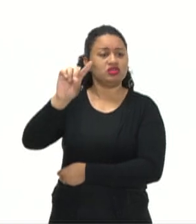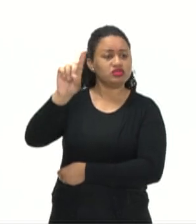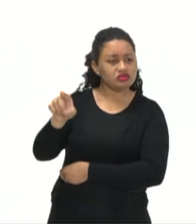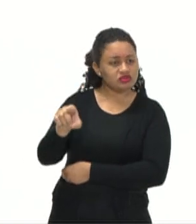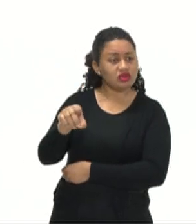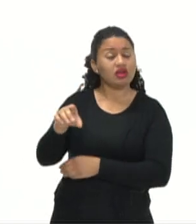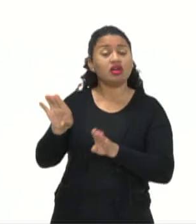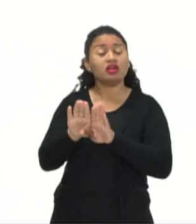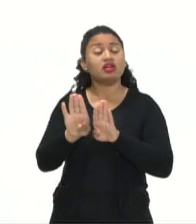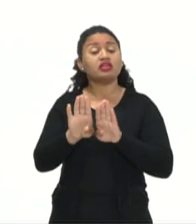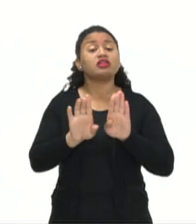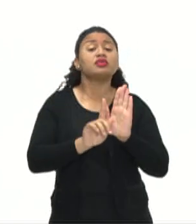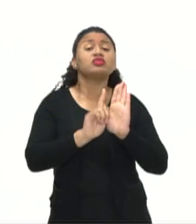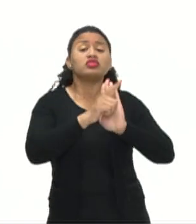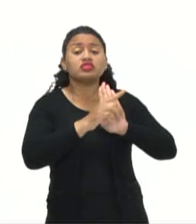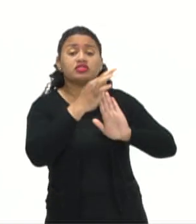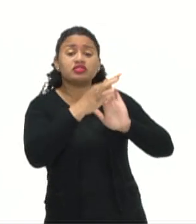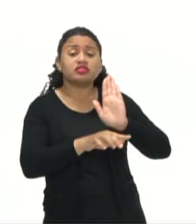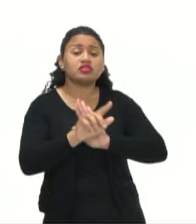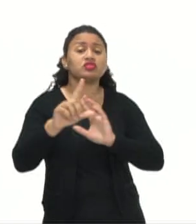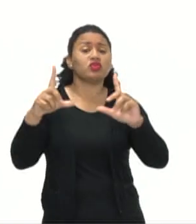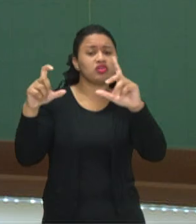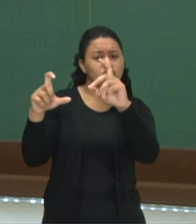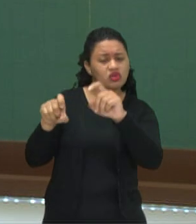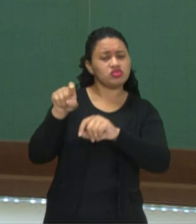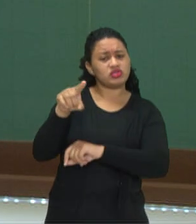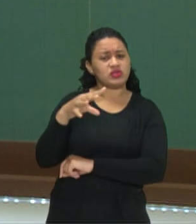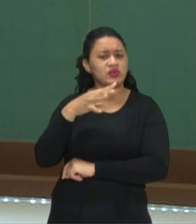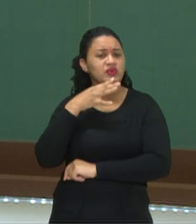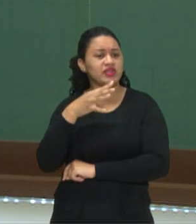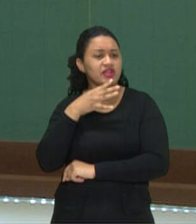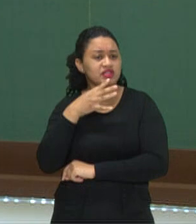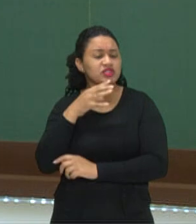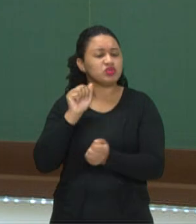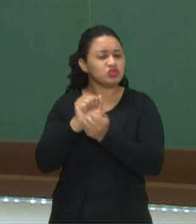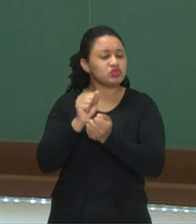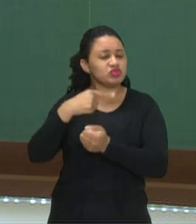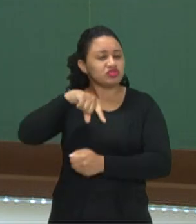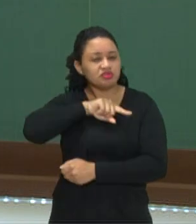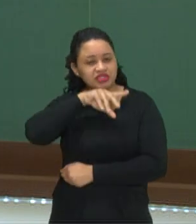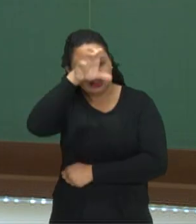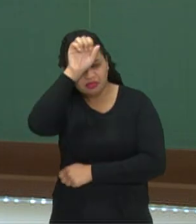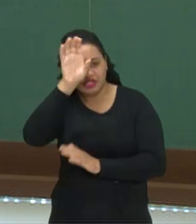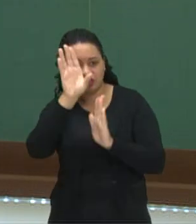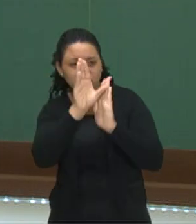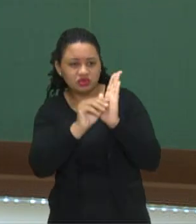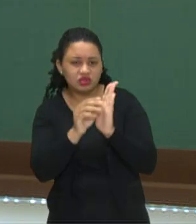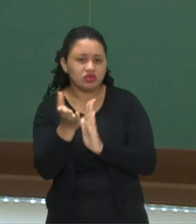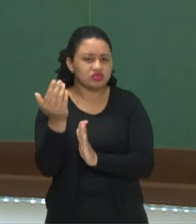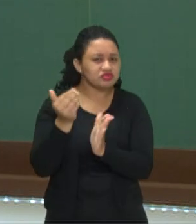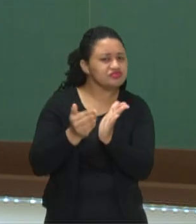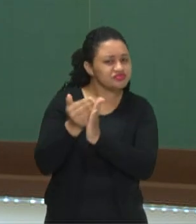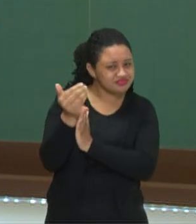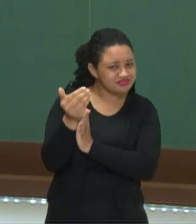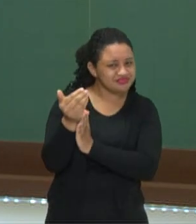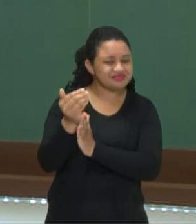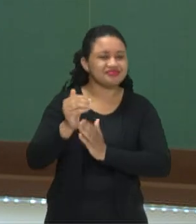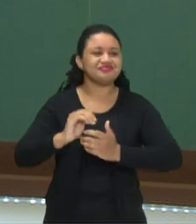textual fotografia? Vamos descobrir juntos sobre esses assuntos? Então vamos começar!